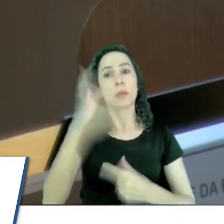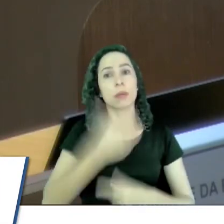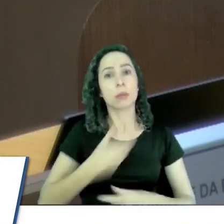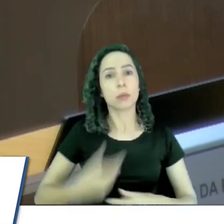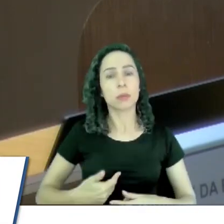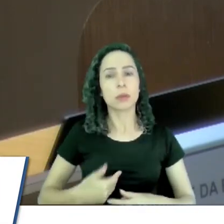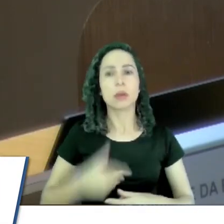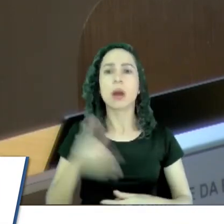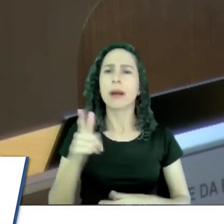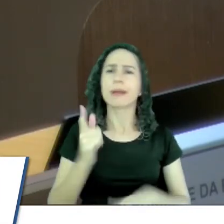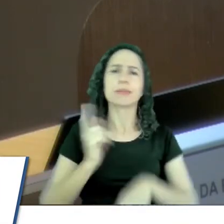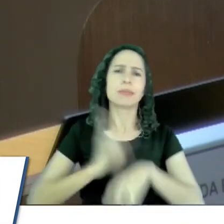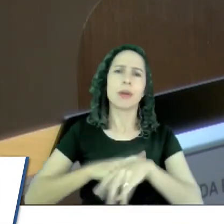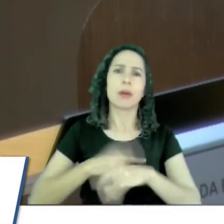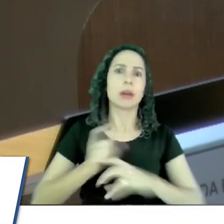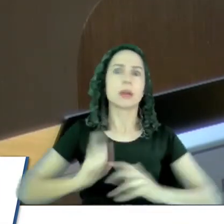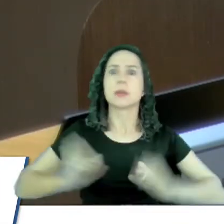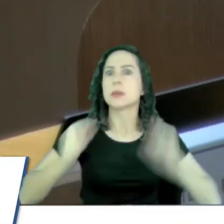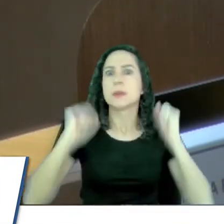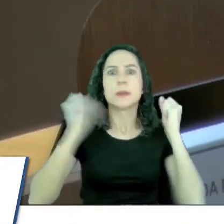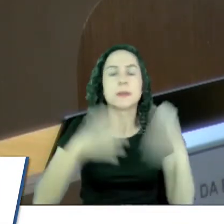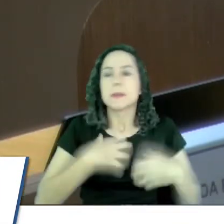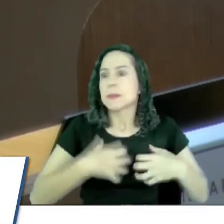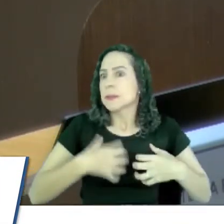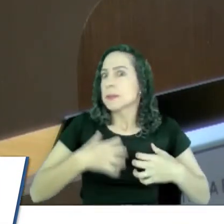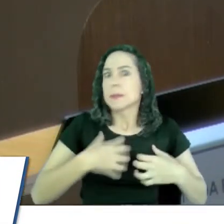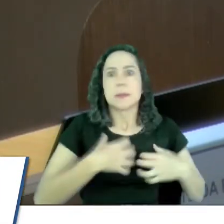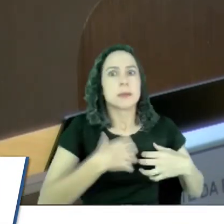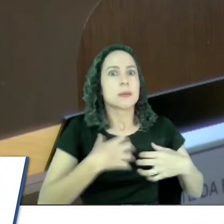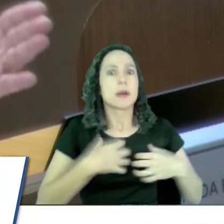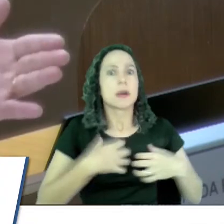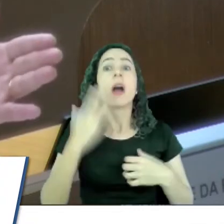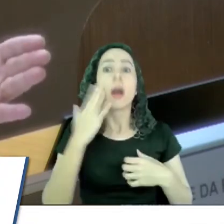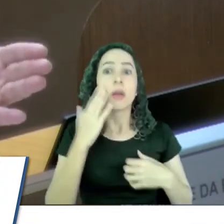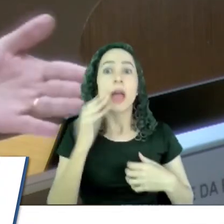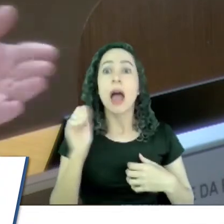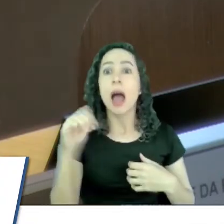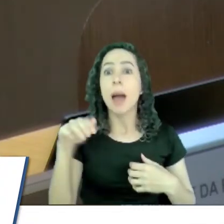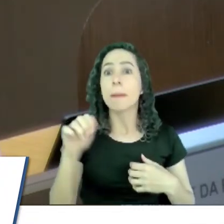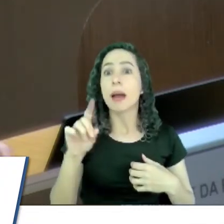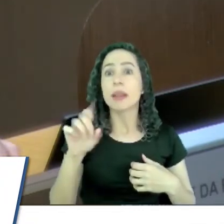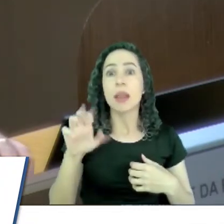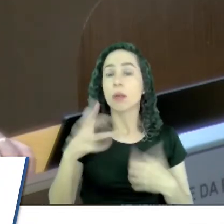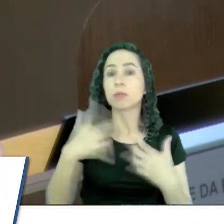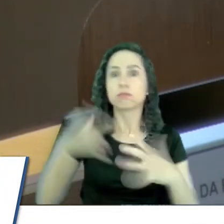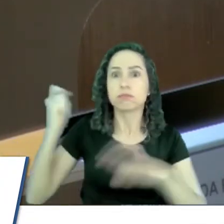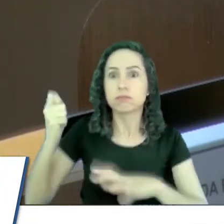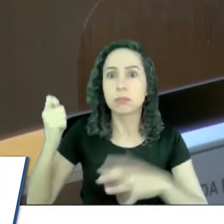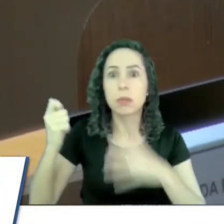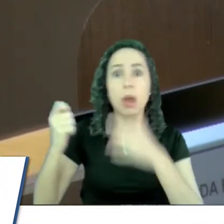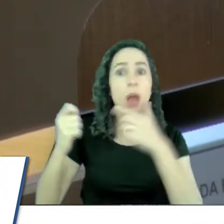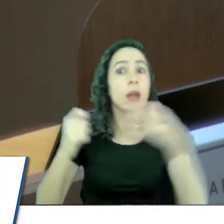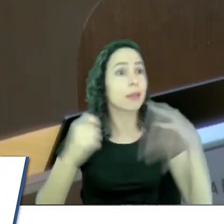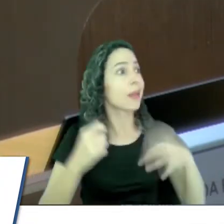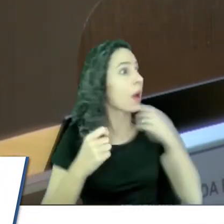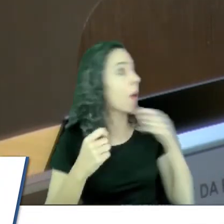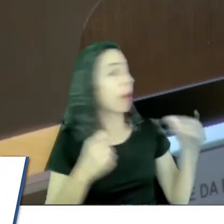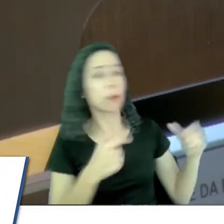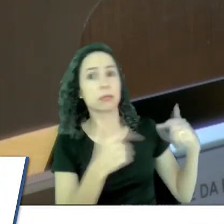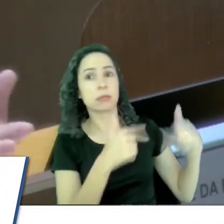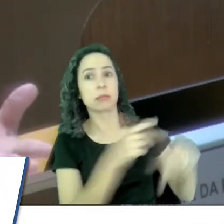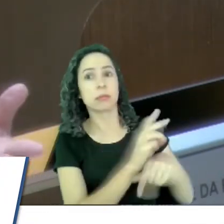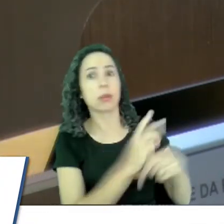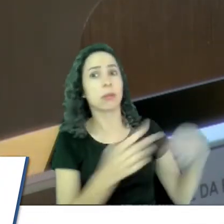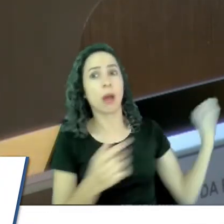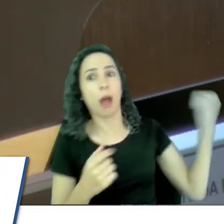momento de nervosismo de todos, eu tenho certeza que o São Madeu não queria fazer aquilo, eu tenho certeza que o funcionário público também não queria egridir